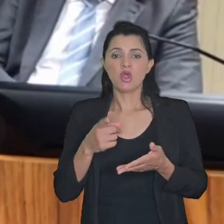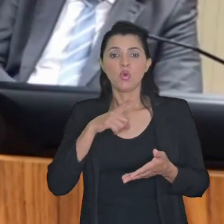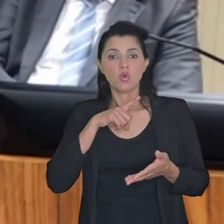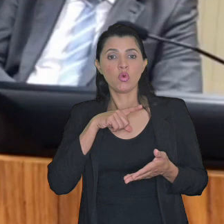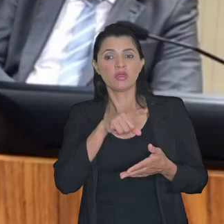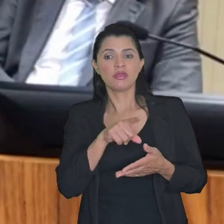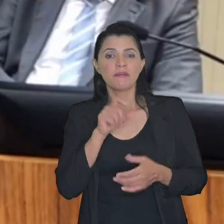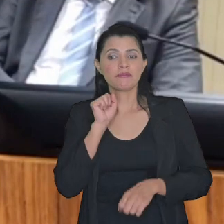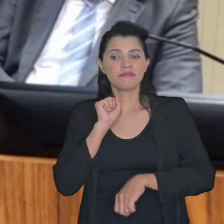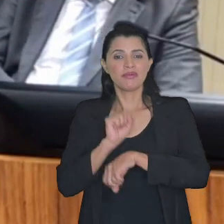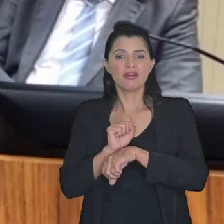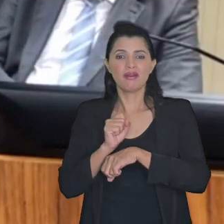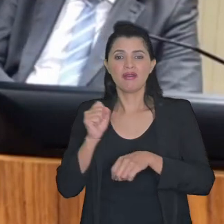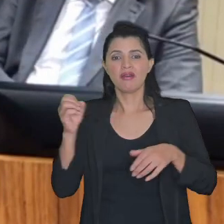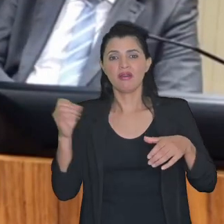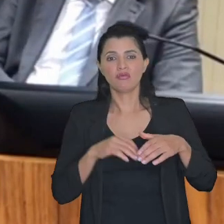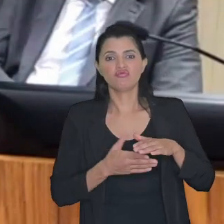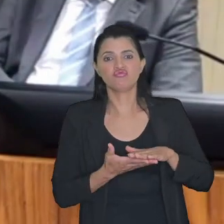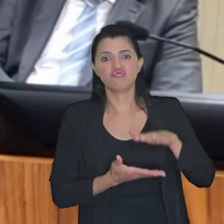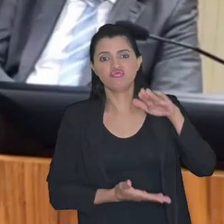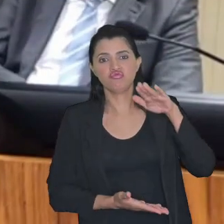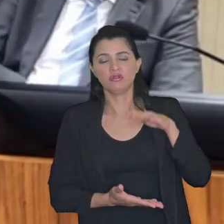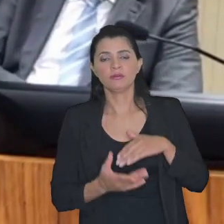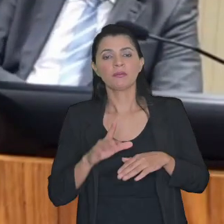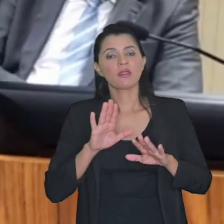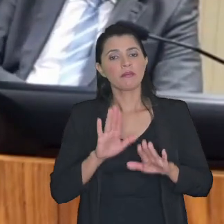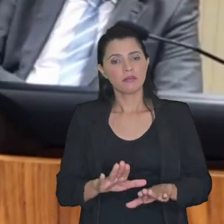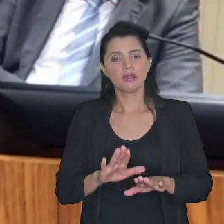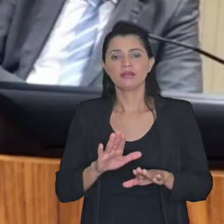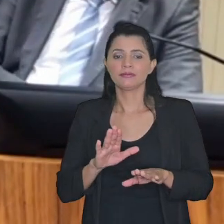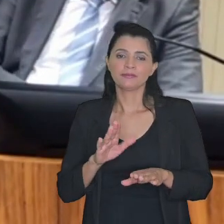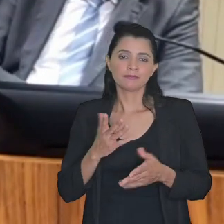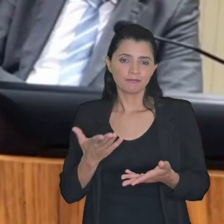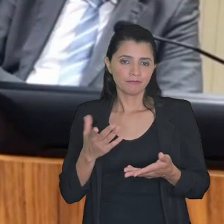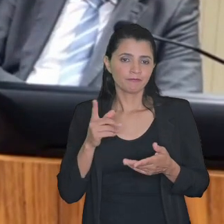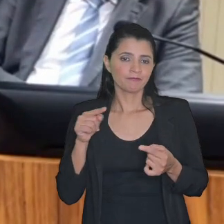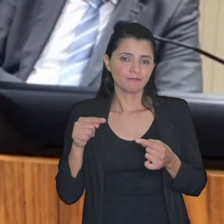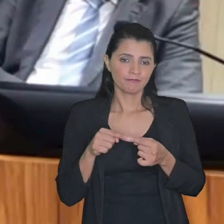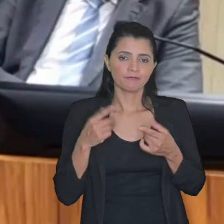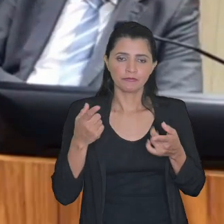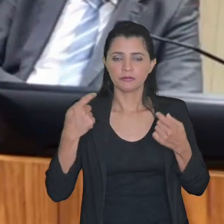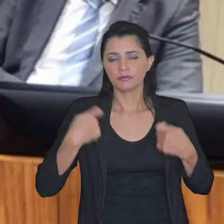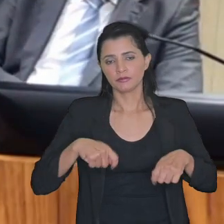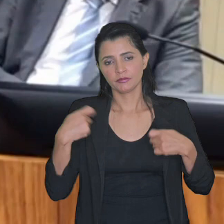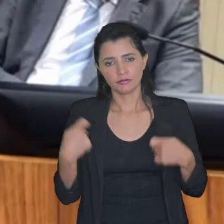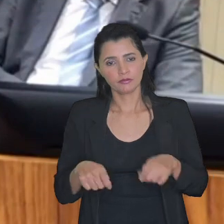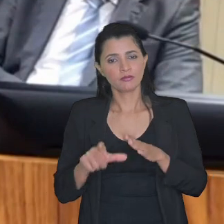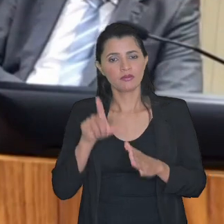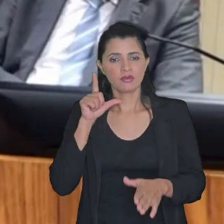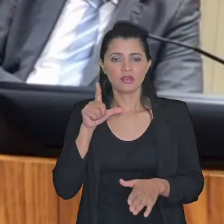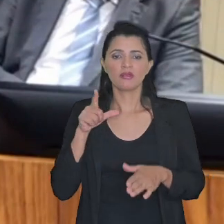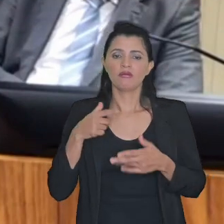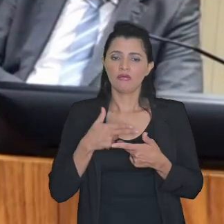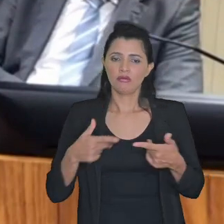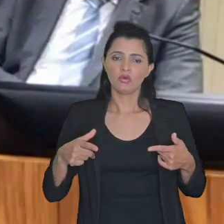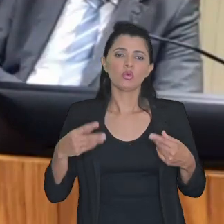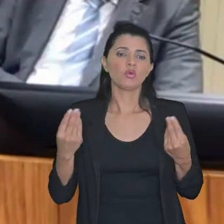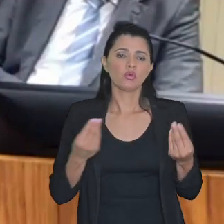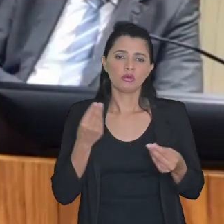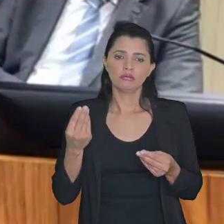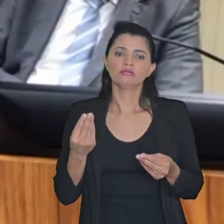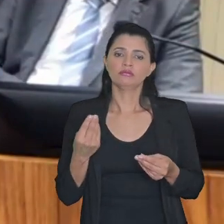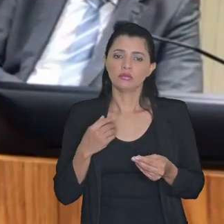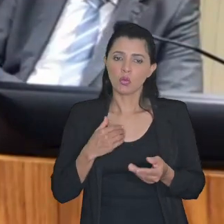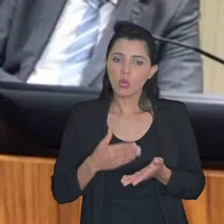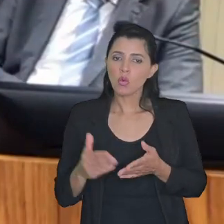que retém no seu contencioso agora para isso é preciso que as coisas sejam